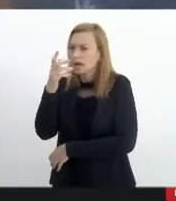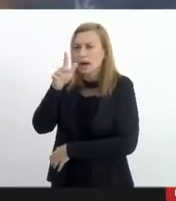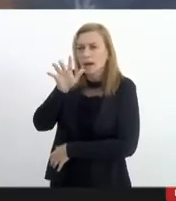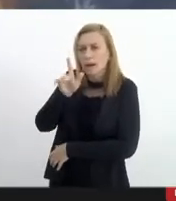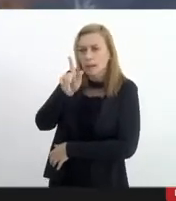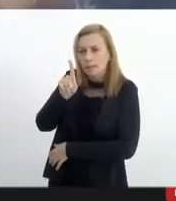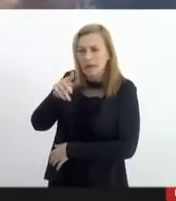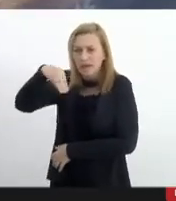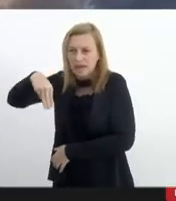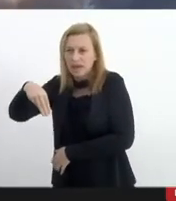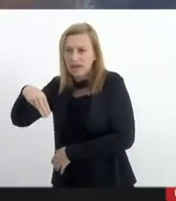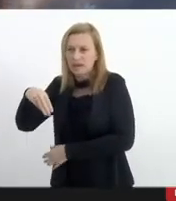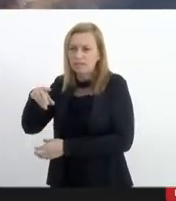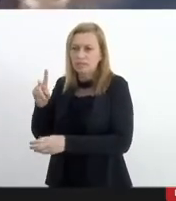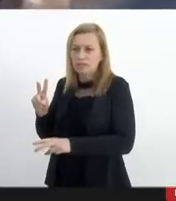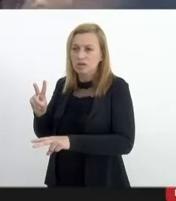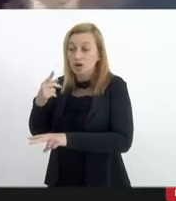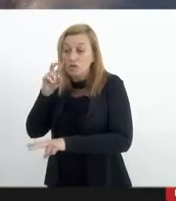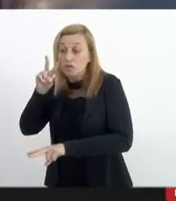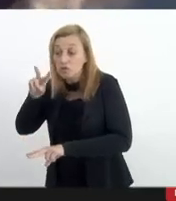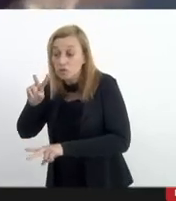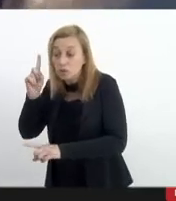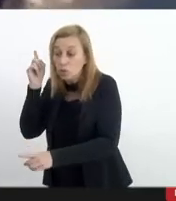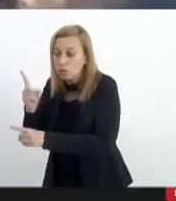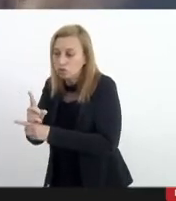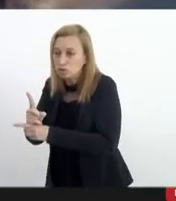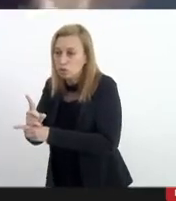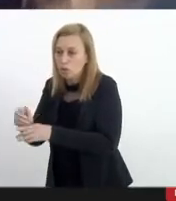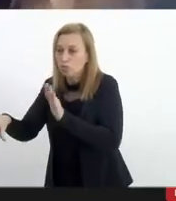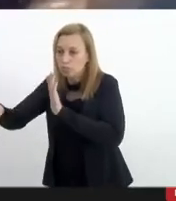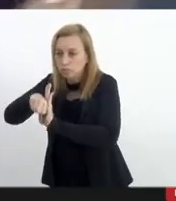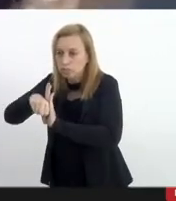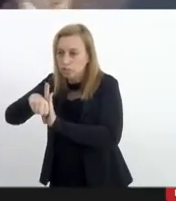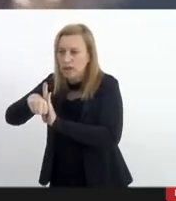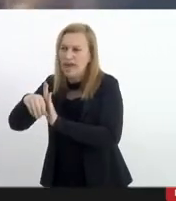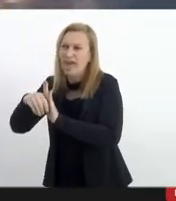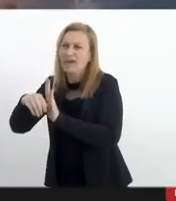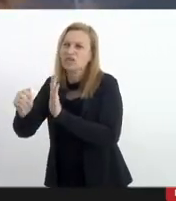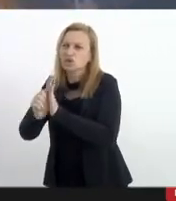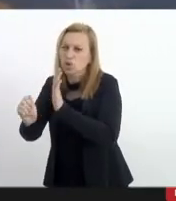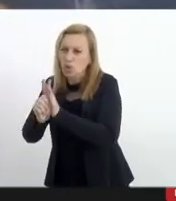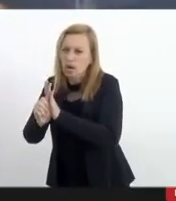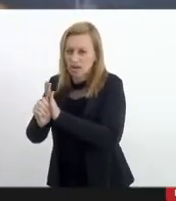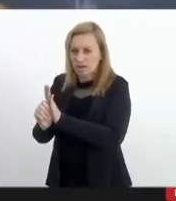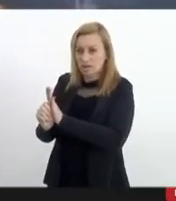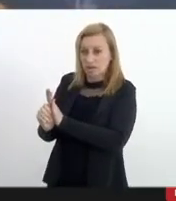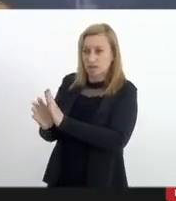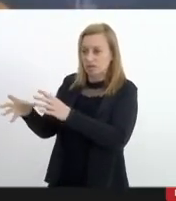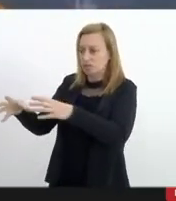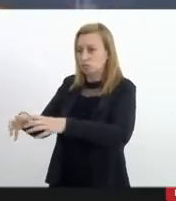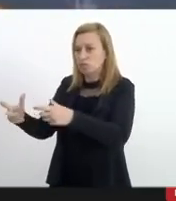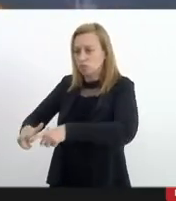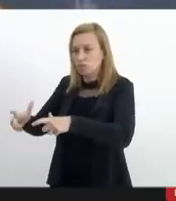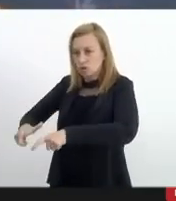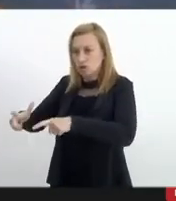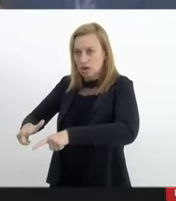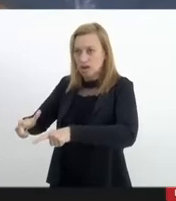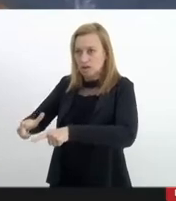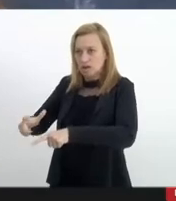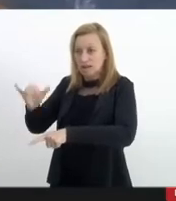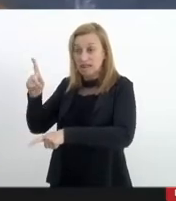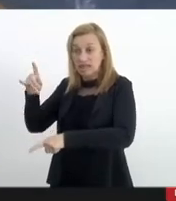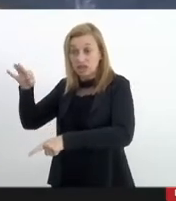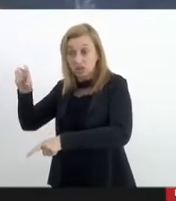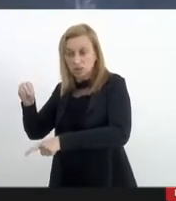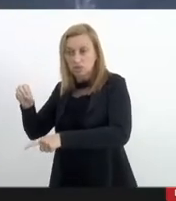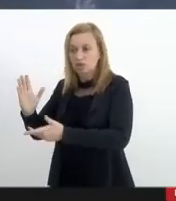um contingente considerável acho que medido até em toneladas já do ponto de vista de drogas ilícitos